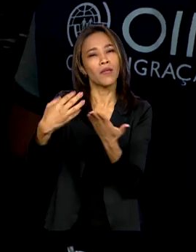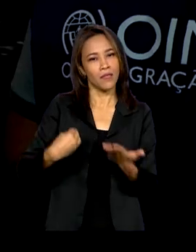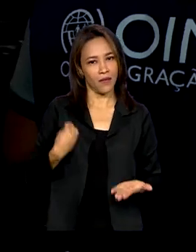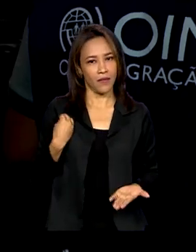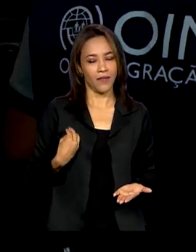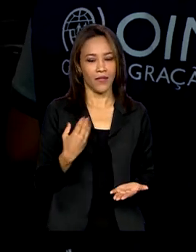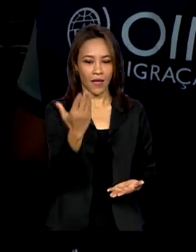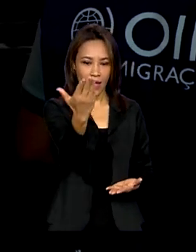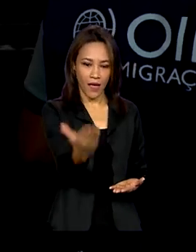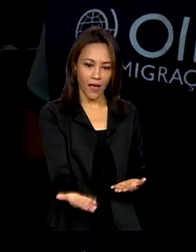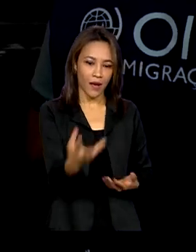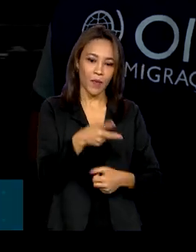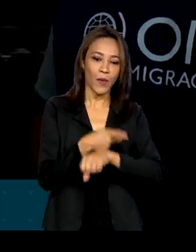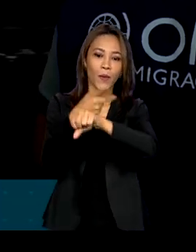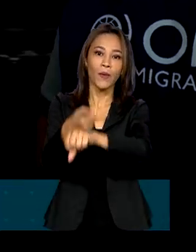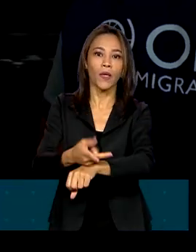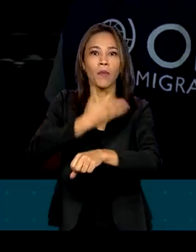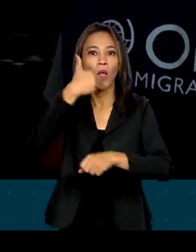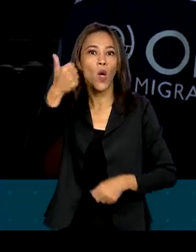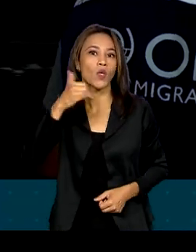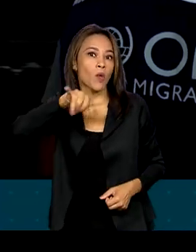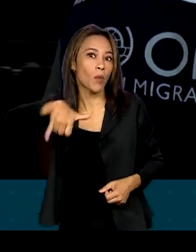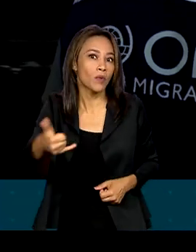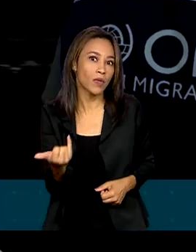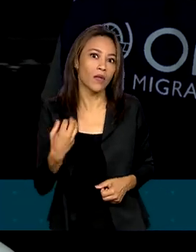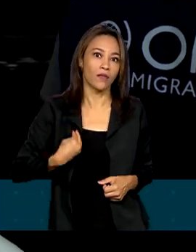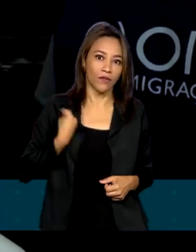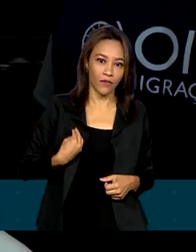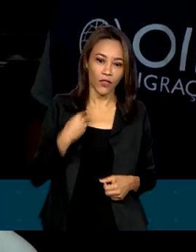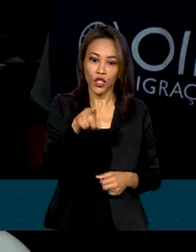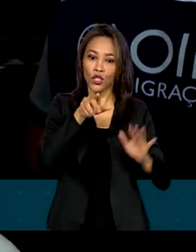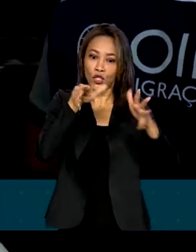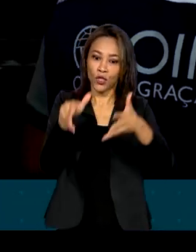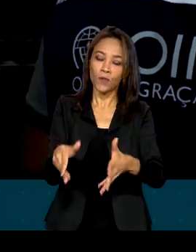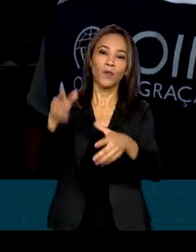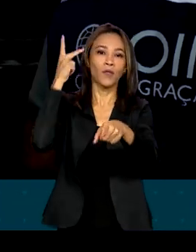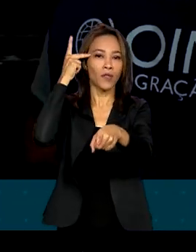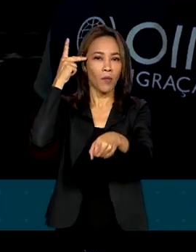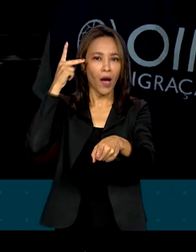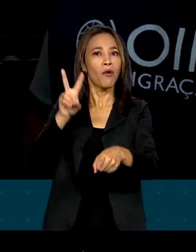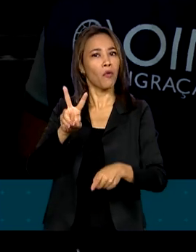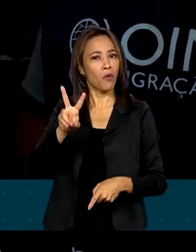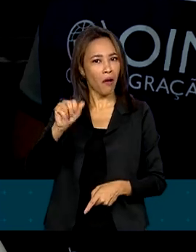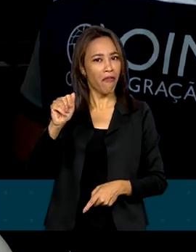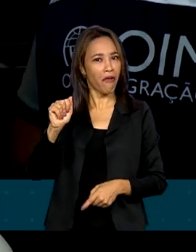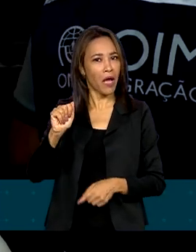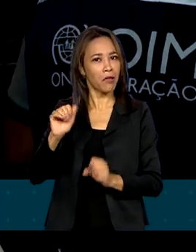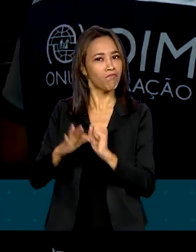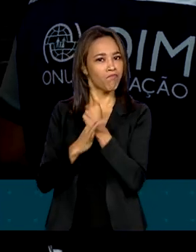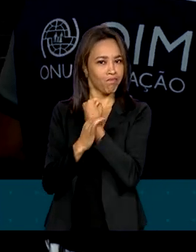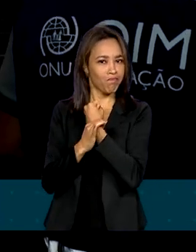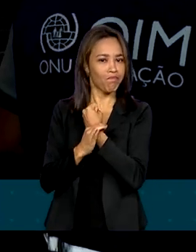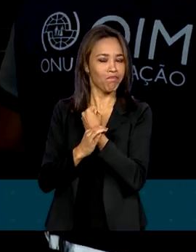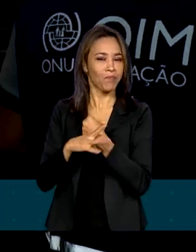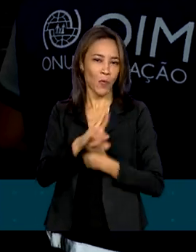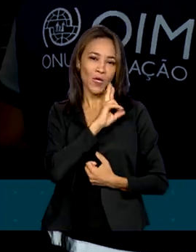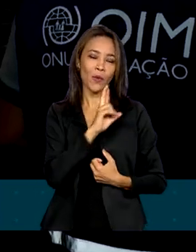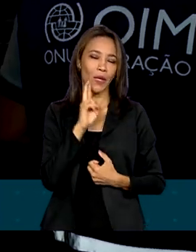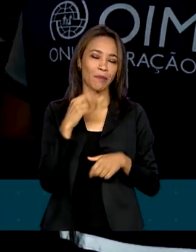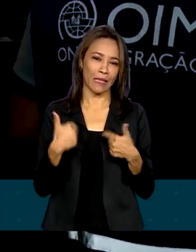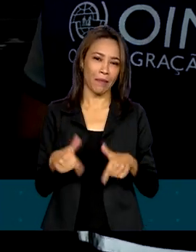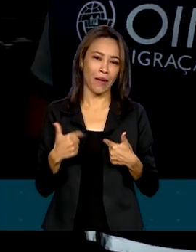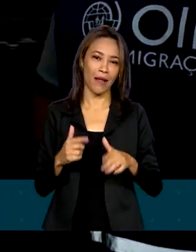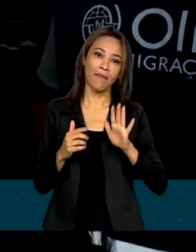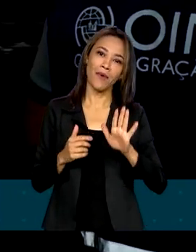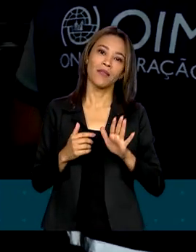Em busca de melhores oportunidades, Derianis chegou em São Paulo com uma vaga garantida num restaurante, mas, por enquanto,